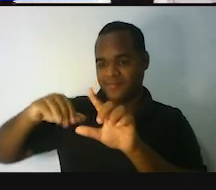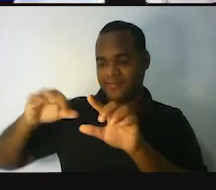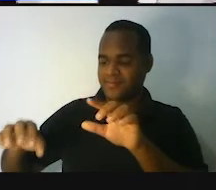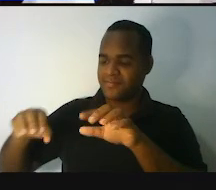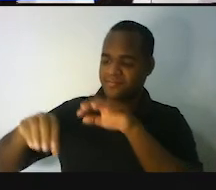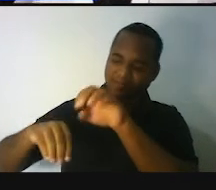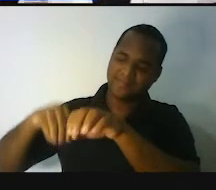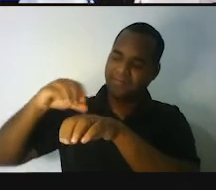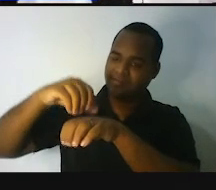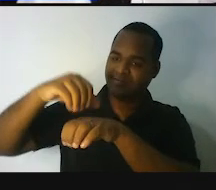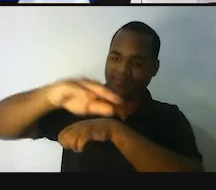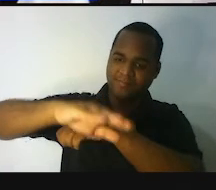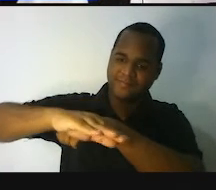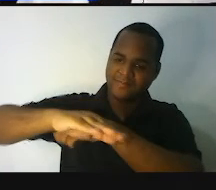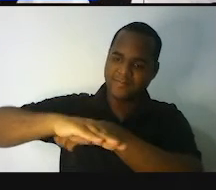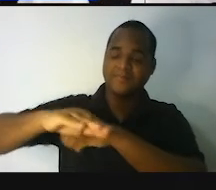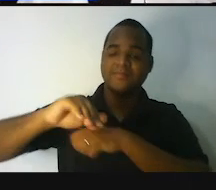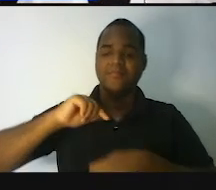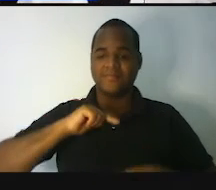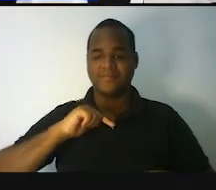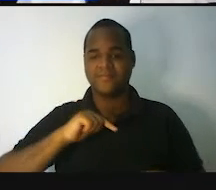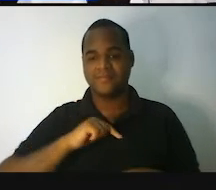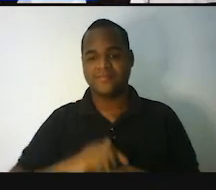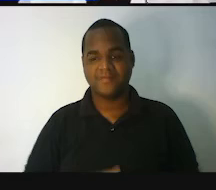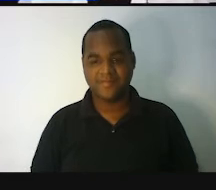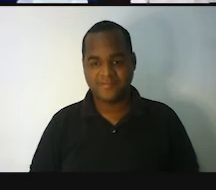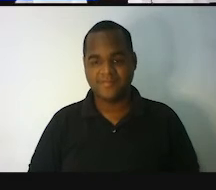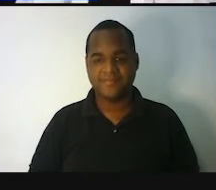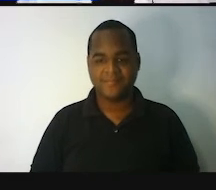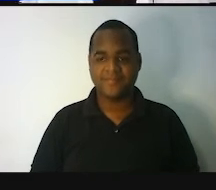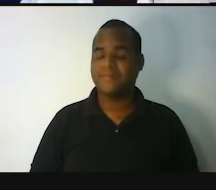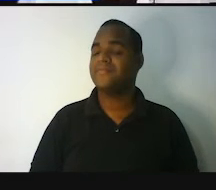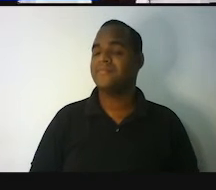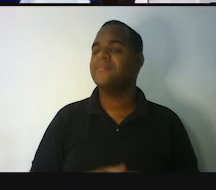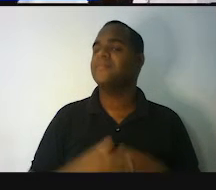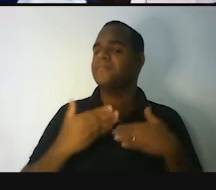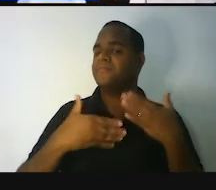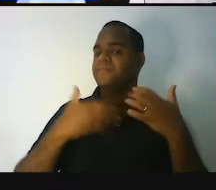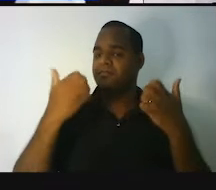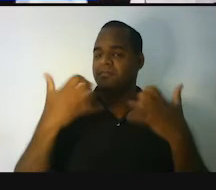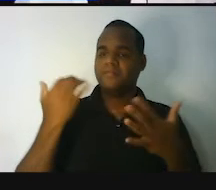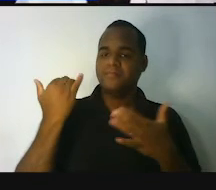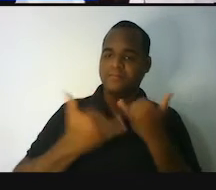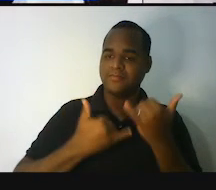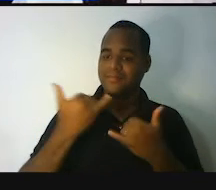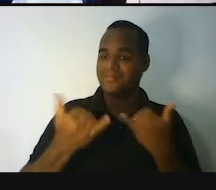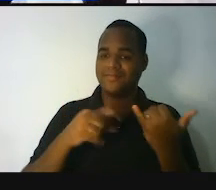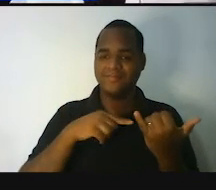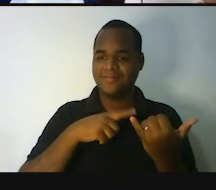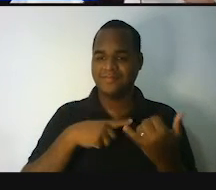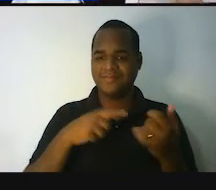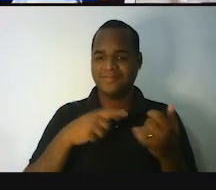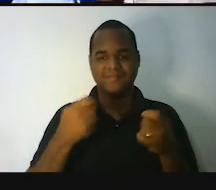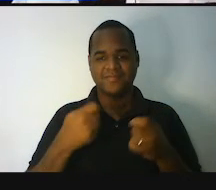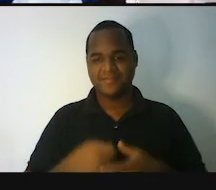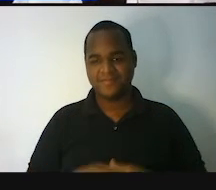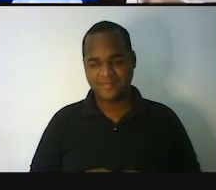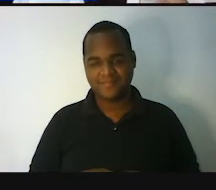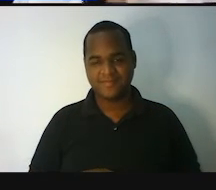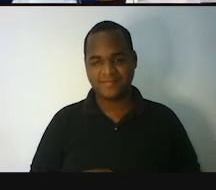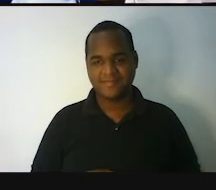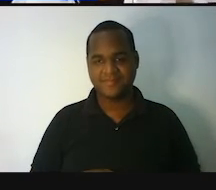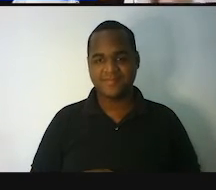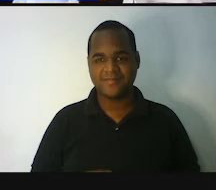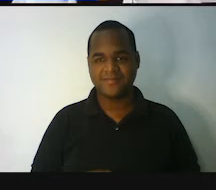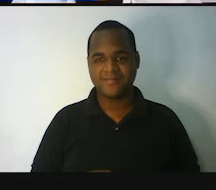isso do outro lado do campo, ali simbolizava os gols, né? E aí a gente ia jogar a bola. Bom, então é por isso que